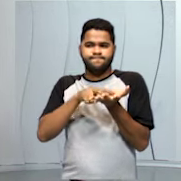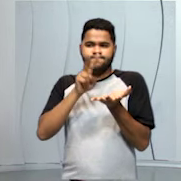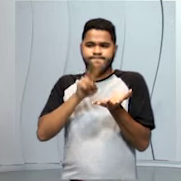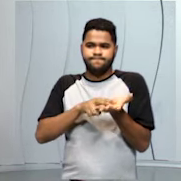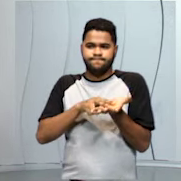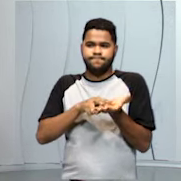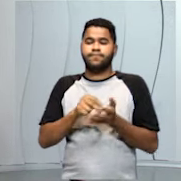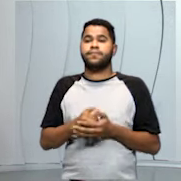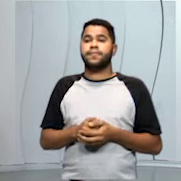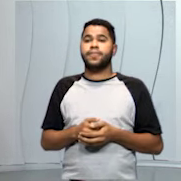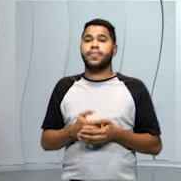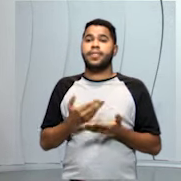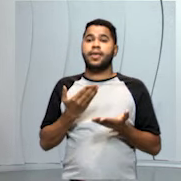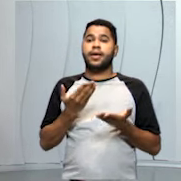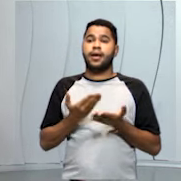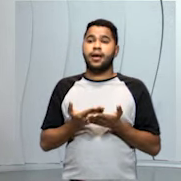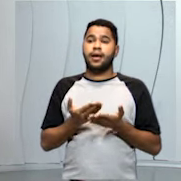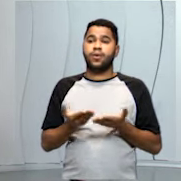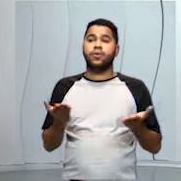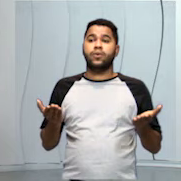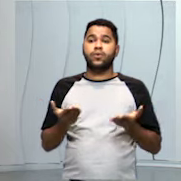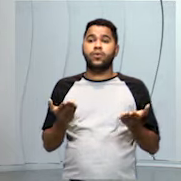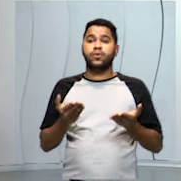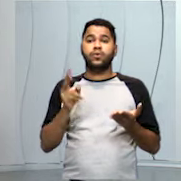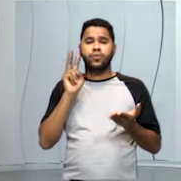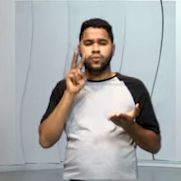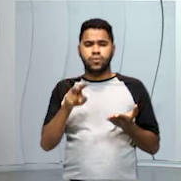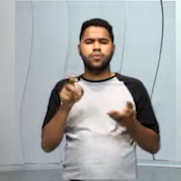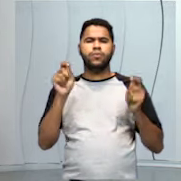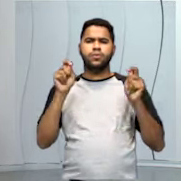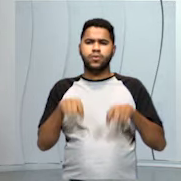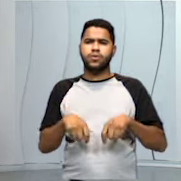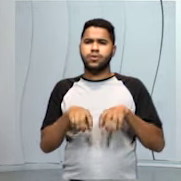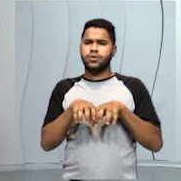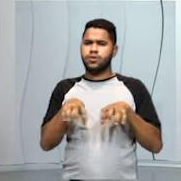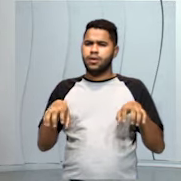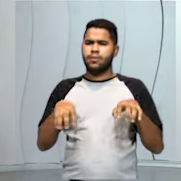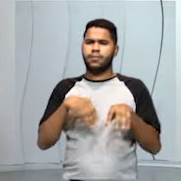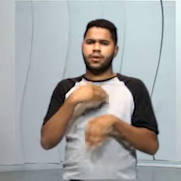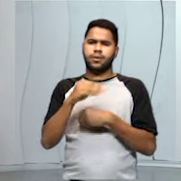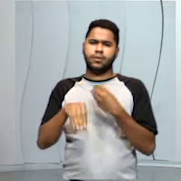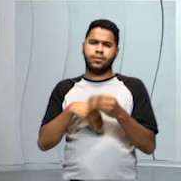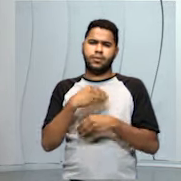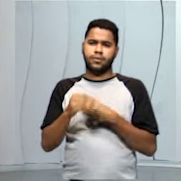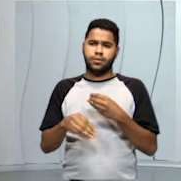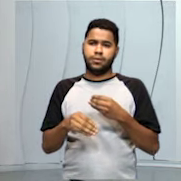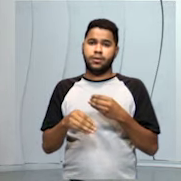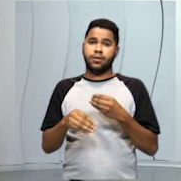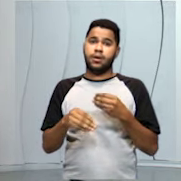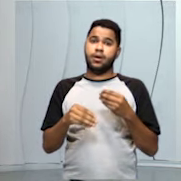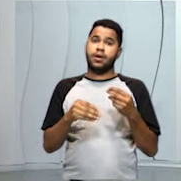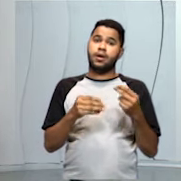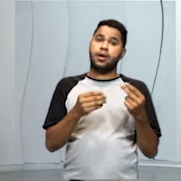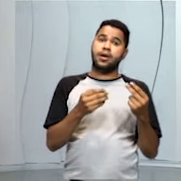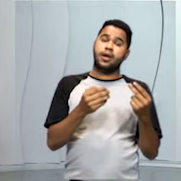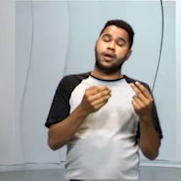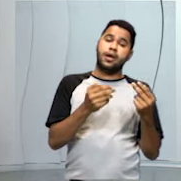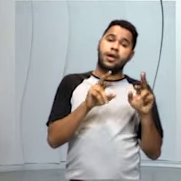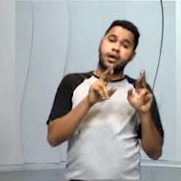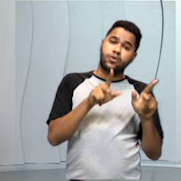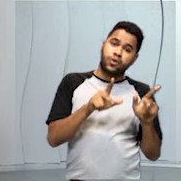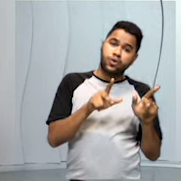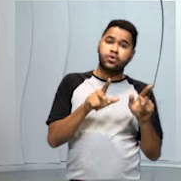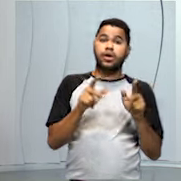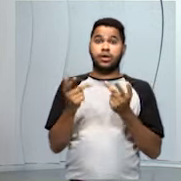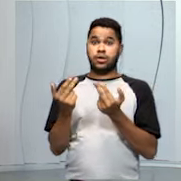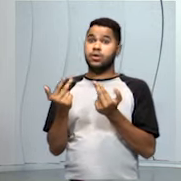Na aula de hoje, nós vimos que é possível separar misturas heterogêneas e homogêneas